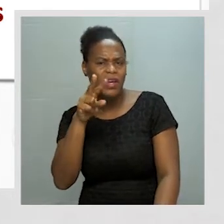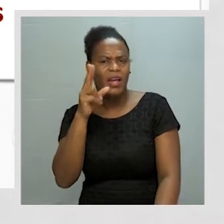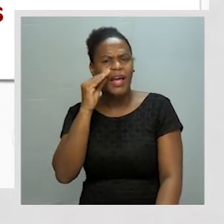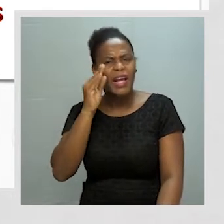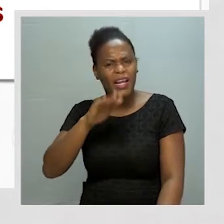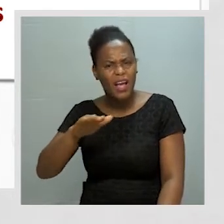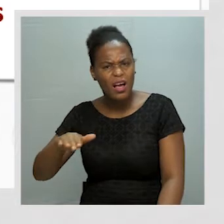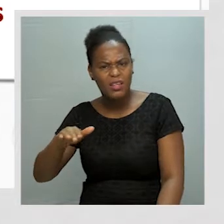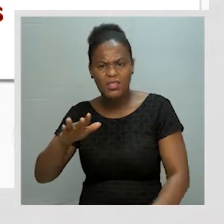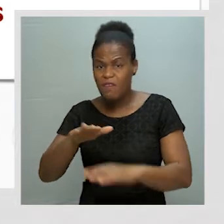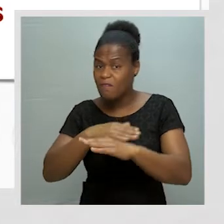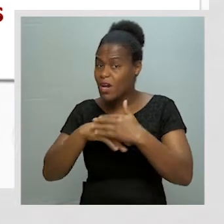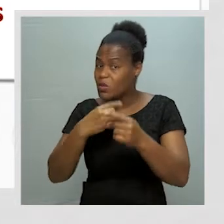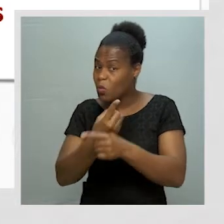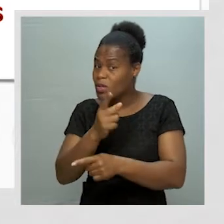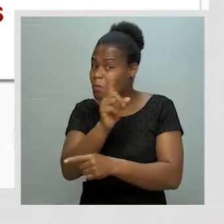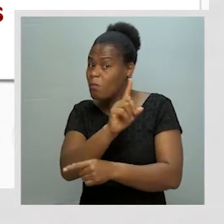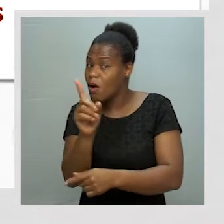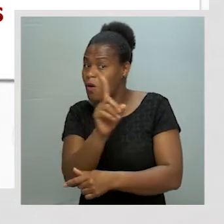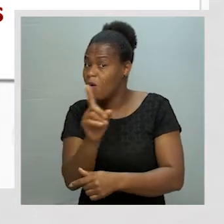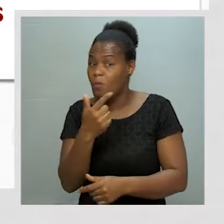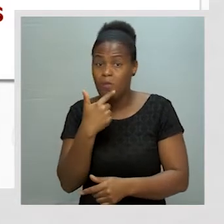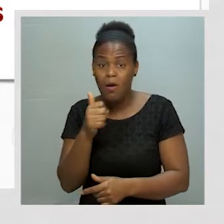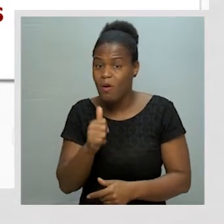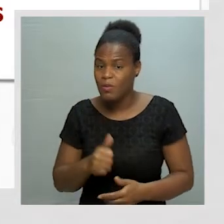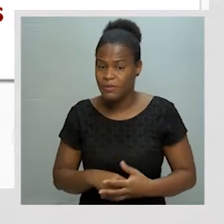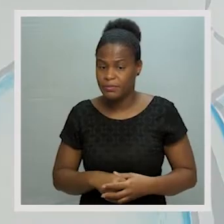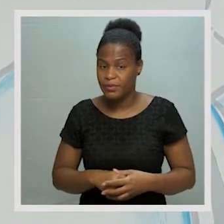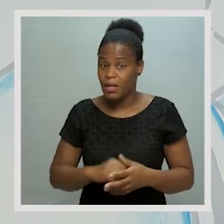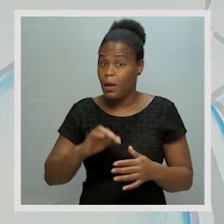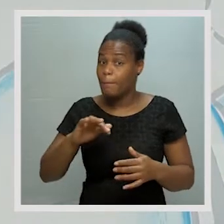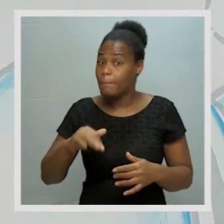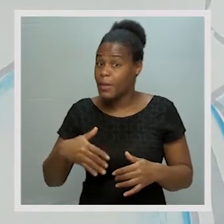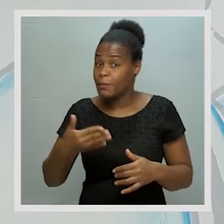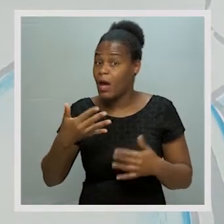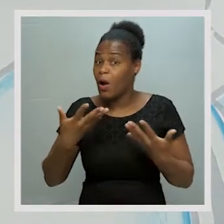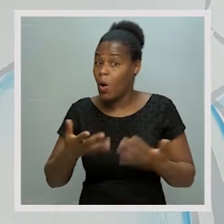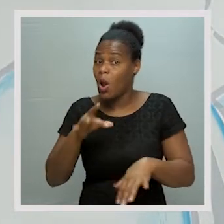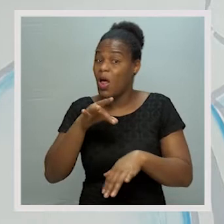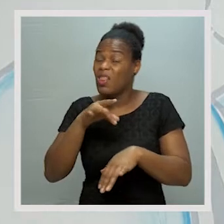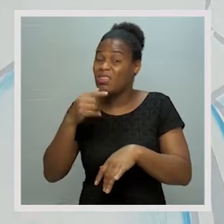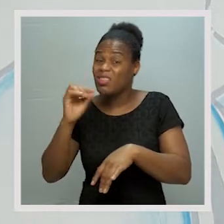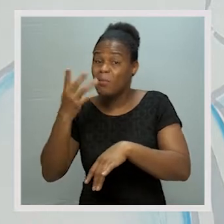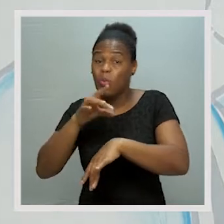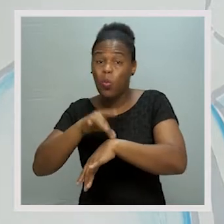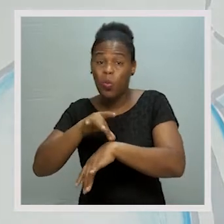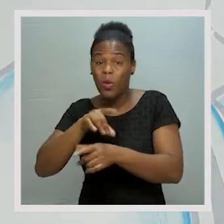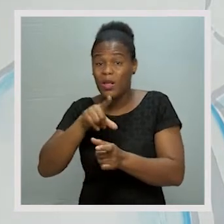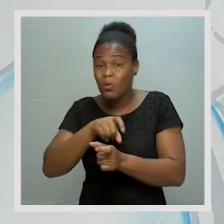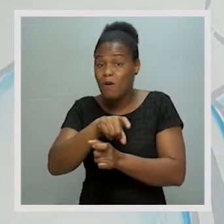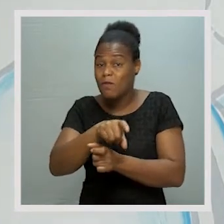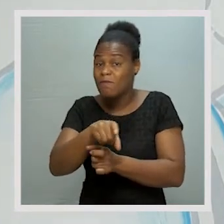criança a fazer algo que não se deve fazer, sobretudo nesta época de pandemia ou época de